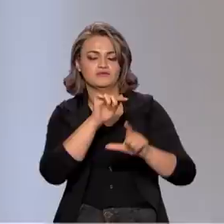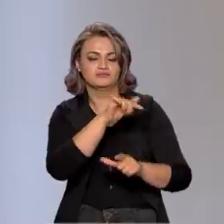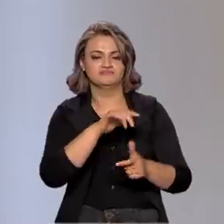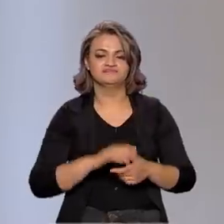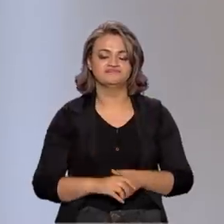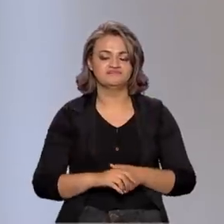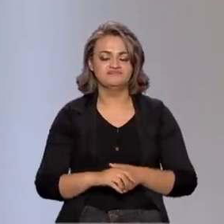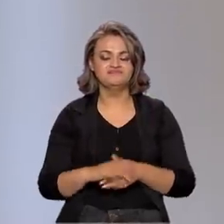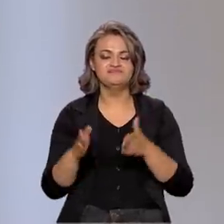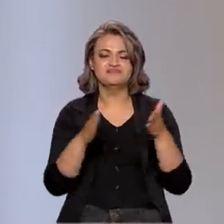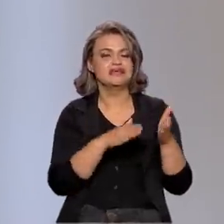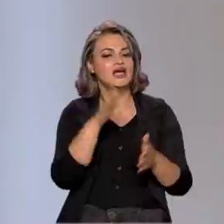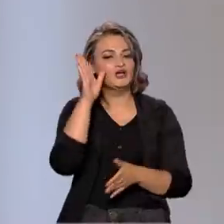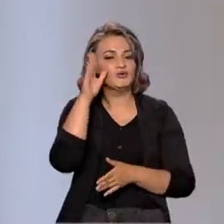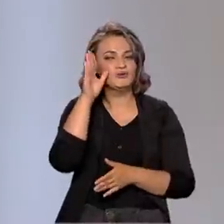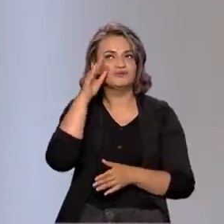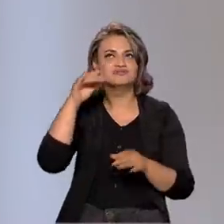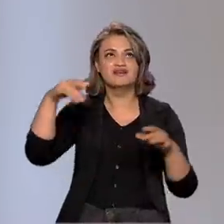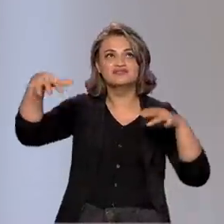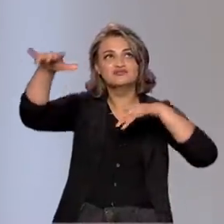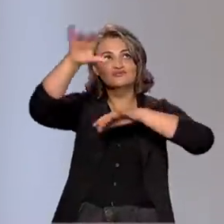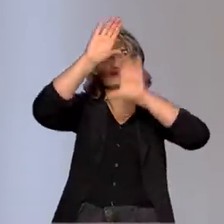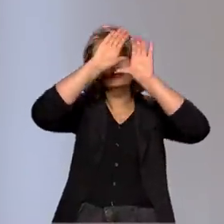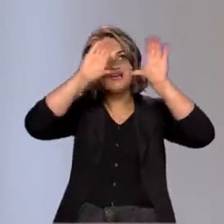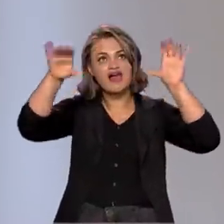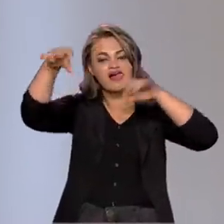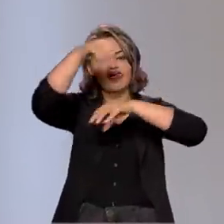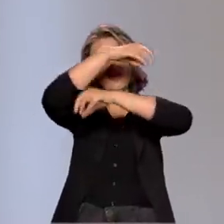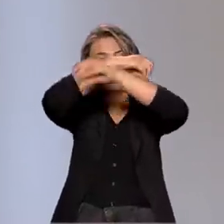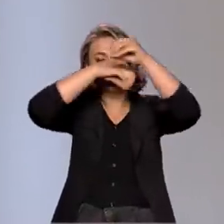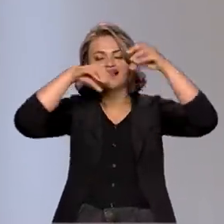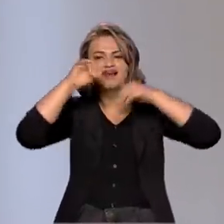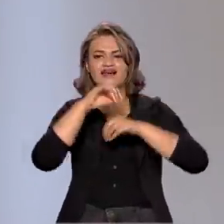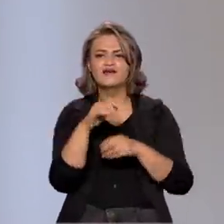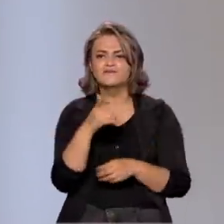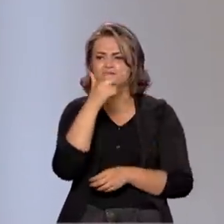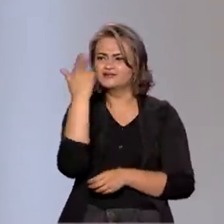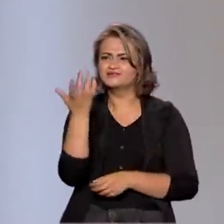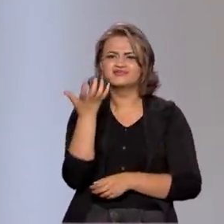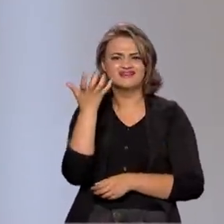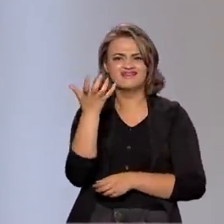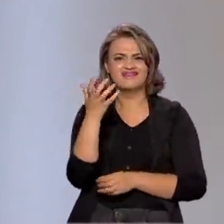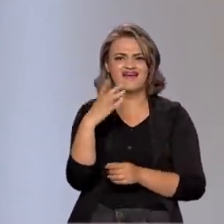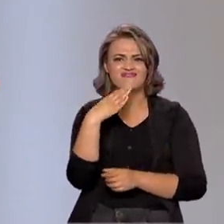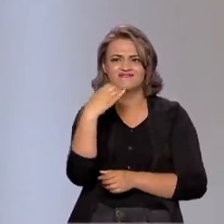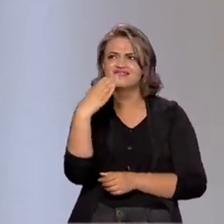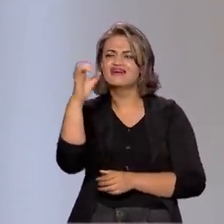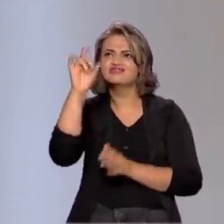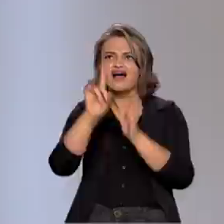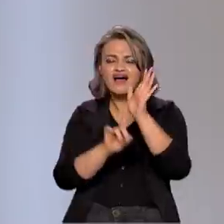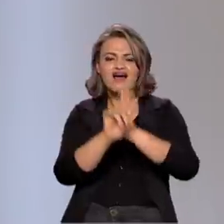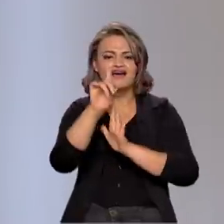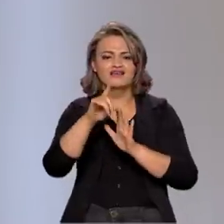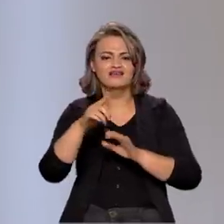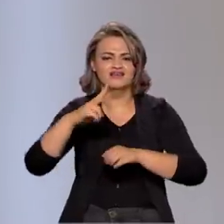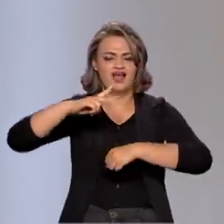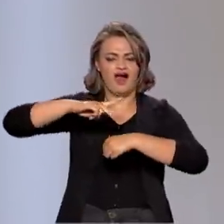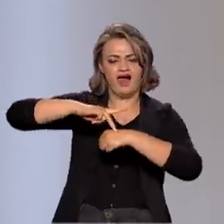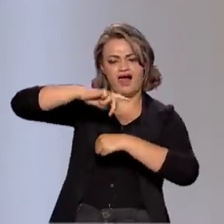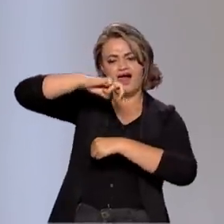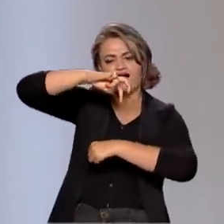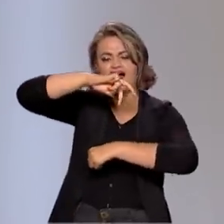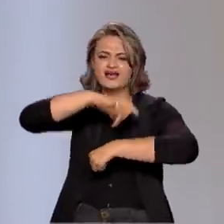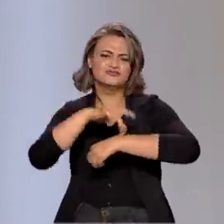falar de curiosidades do espaço aqui. A gente tem ouvido falar de pacotes turísticos para voos tripulados com pessoas que não são astronautas